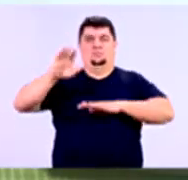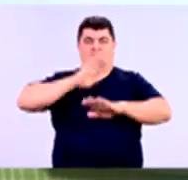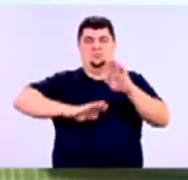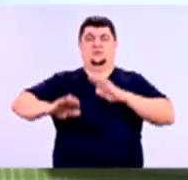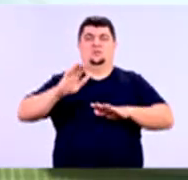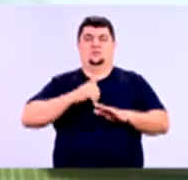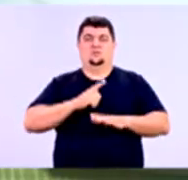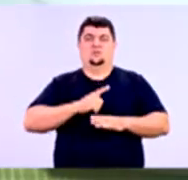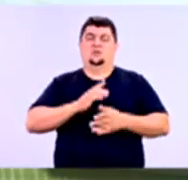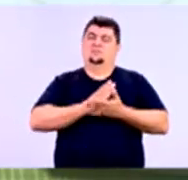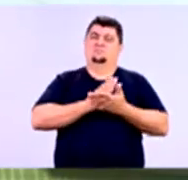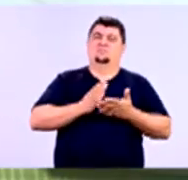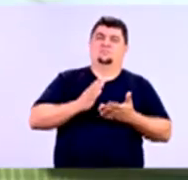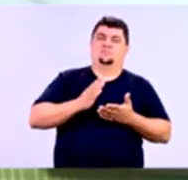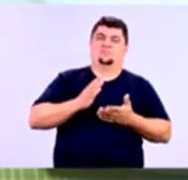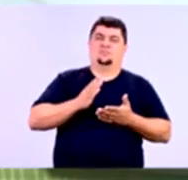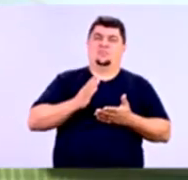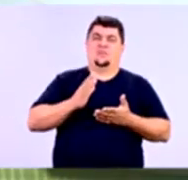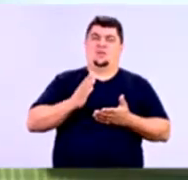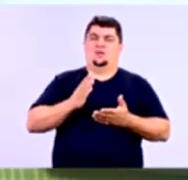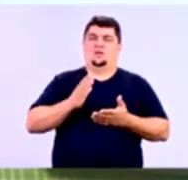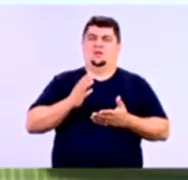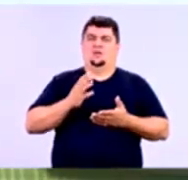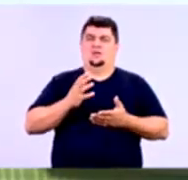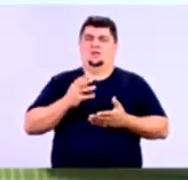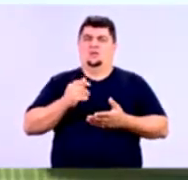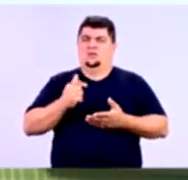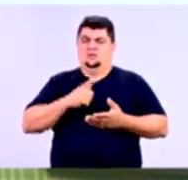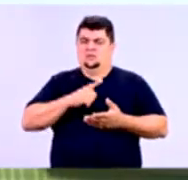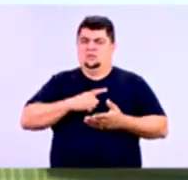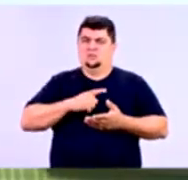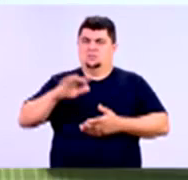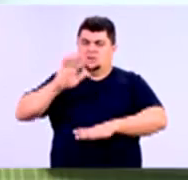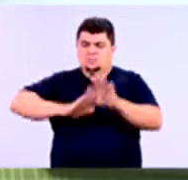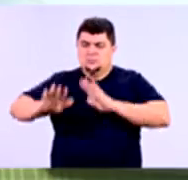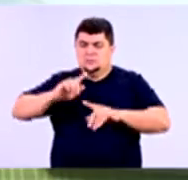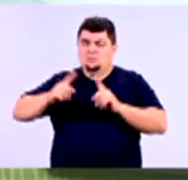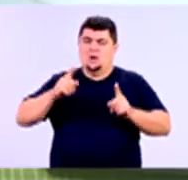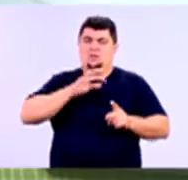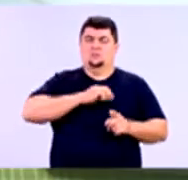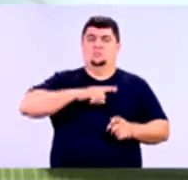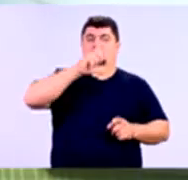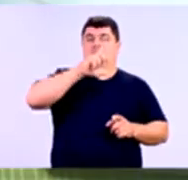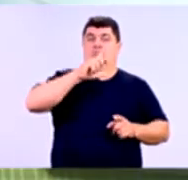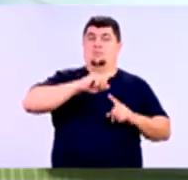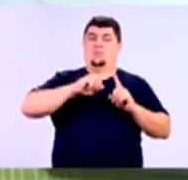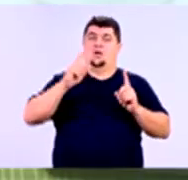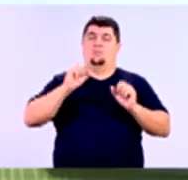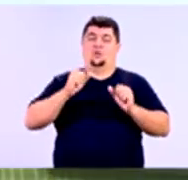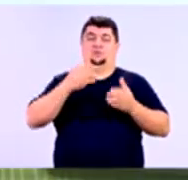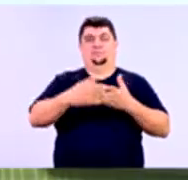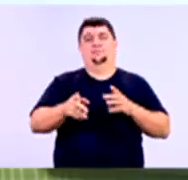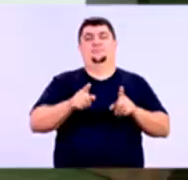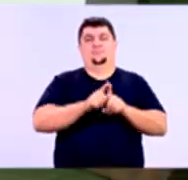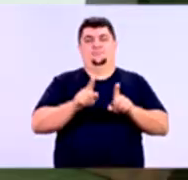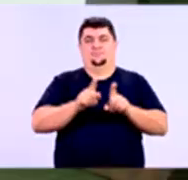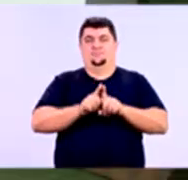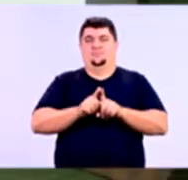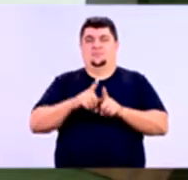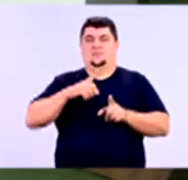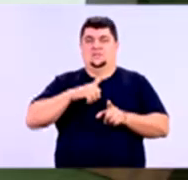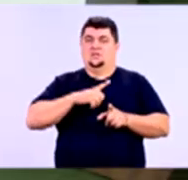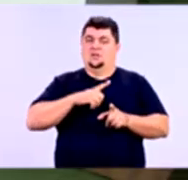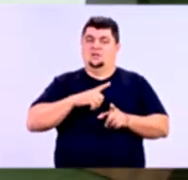gente, às vezes, fala assim, muito risco, muito retorno. As pessoas falam, beleza, eu quero muito retorno, está tudo bem, muito risco. Exatamente, desde que você esteja